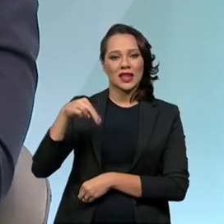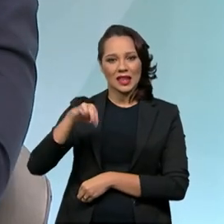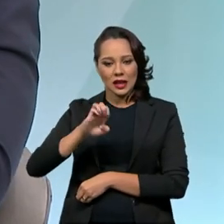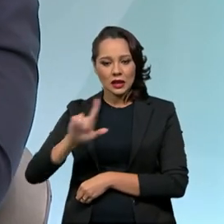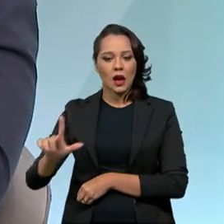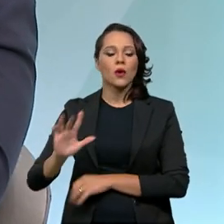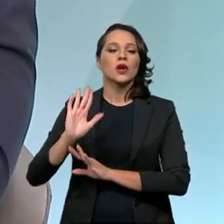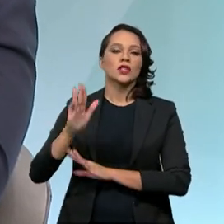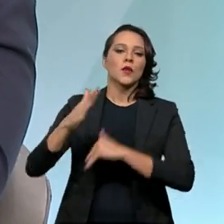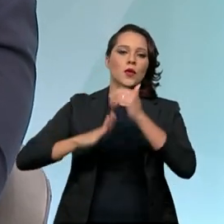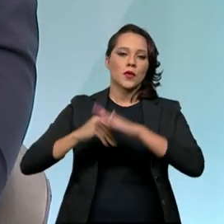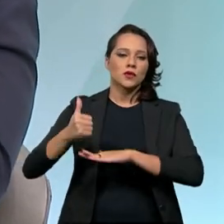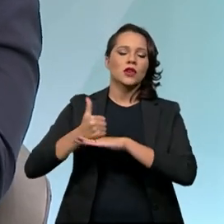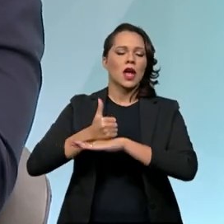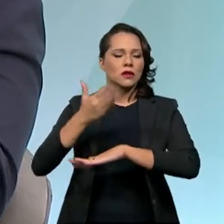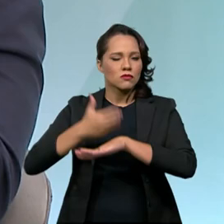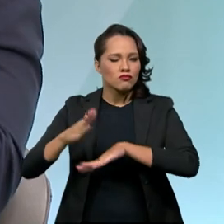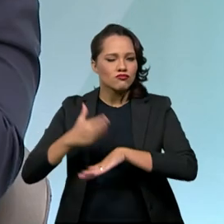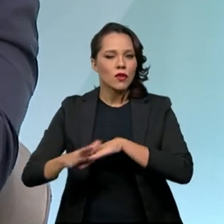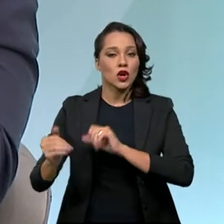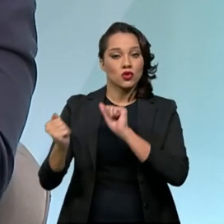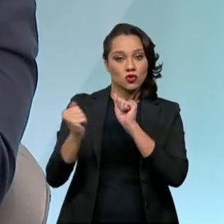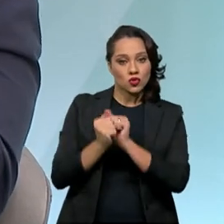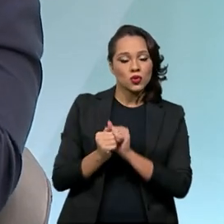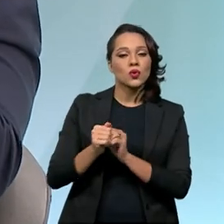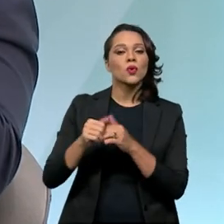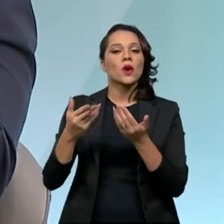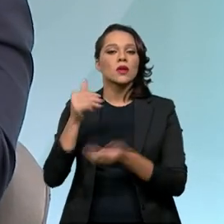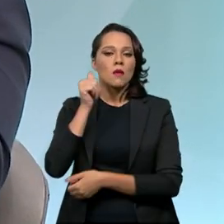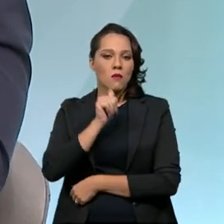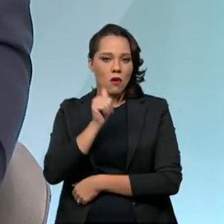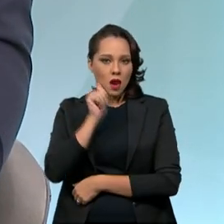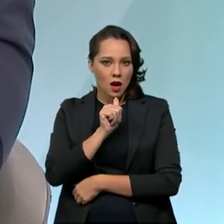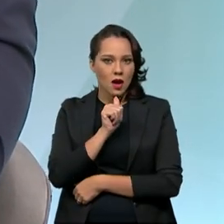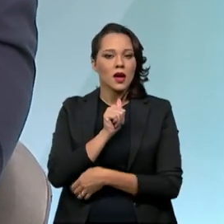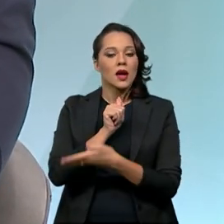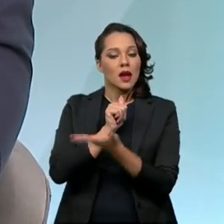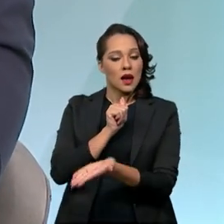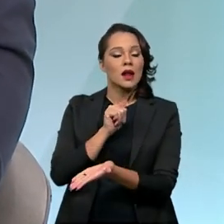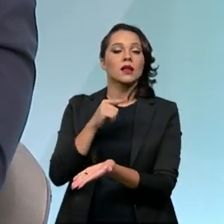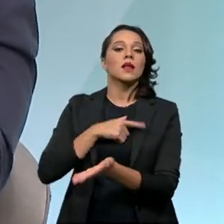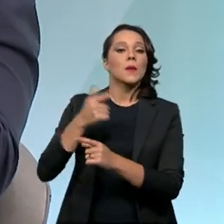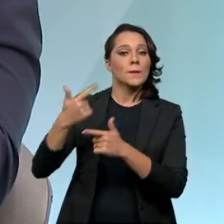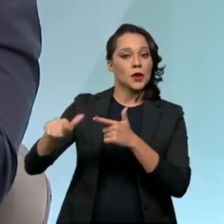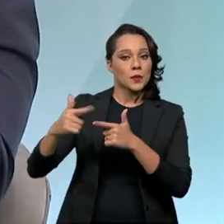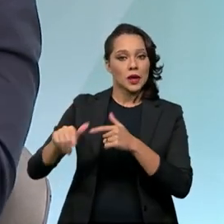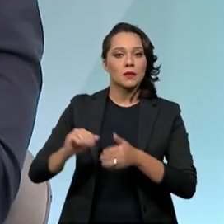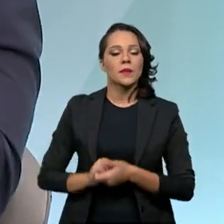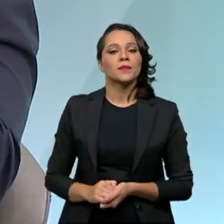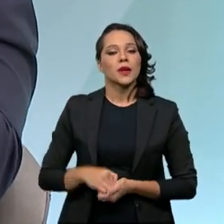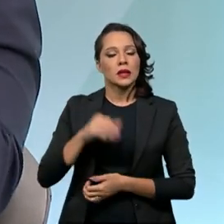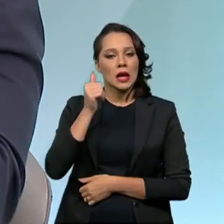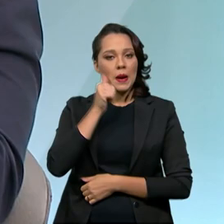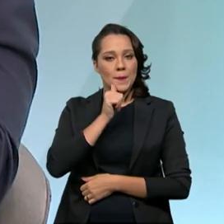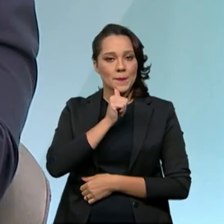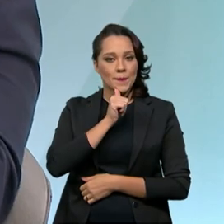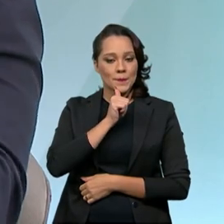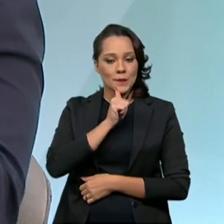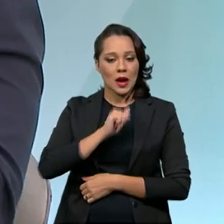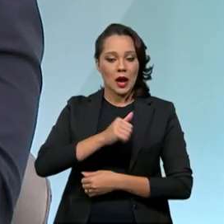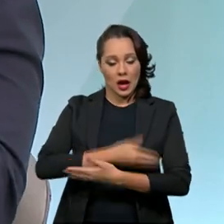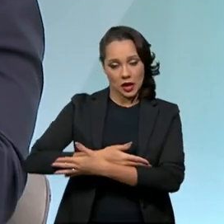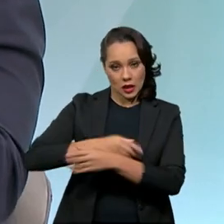feito, feito por profissionais qualificados, junto com quando a mulher, porventura, ela tem um problema na maternidade, ela ser